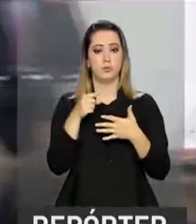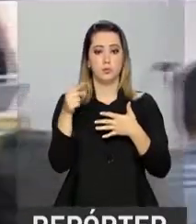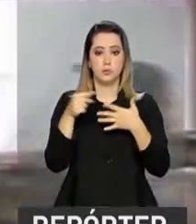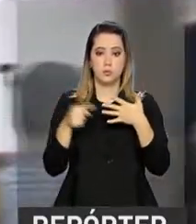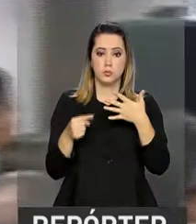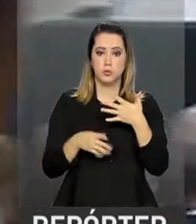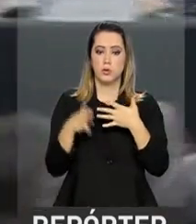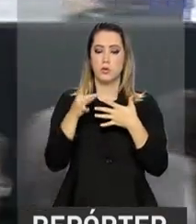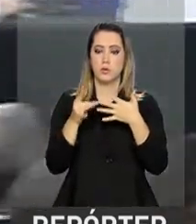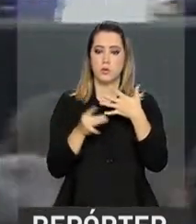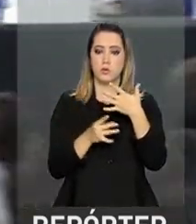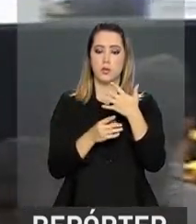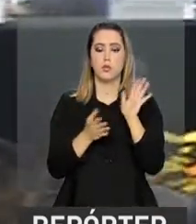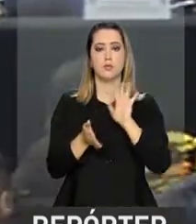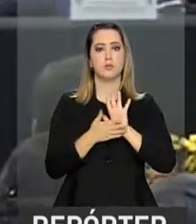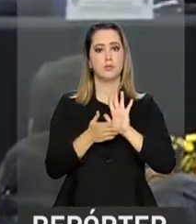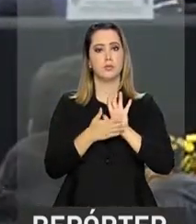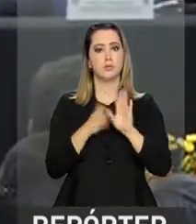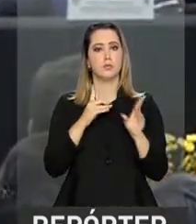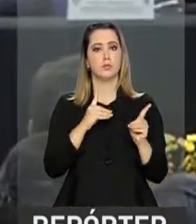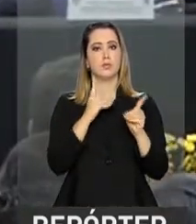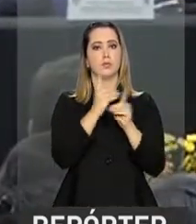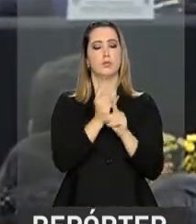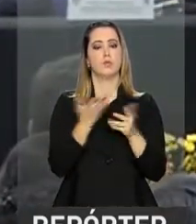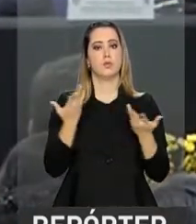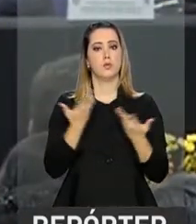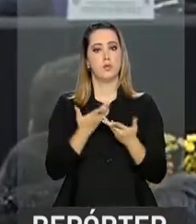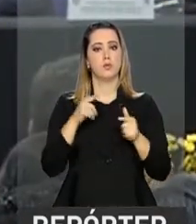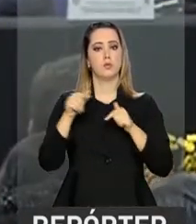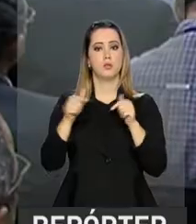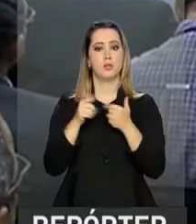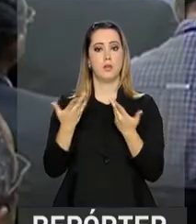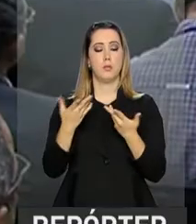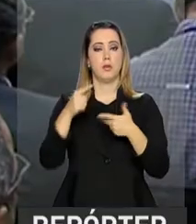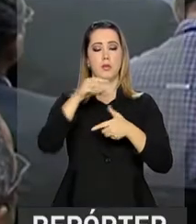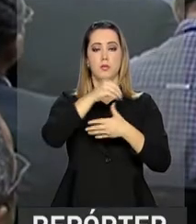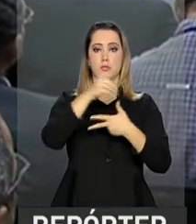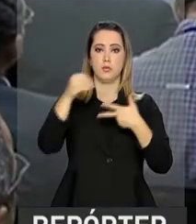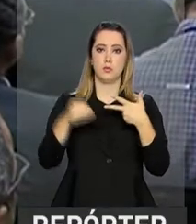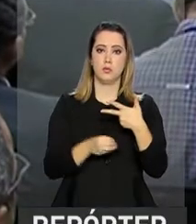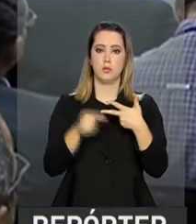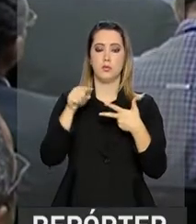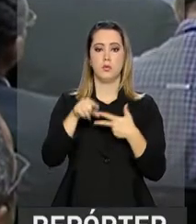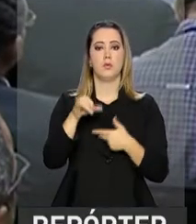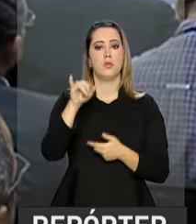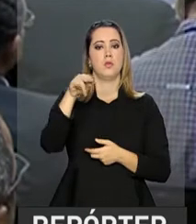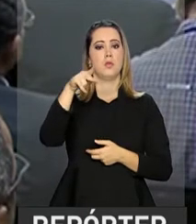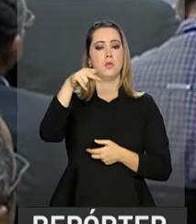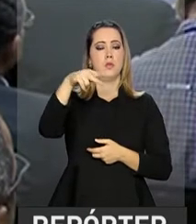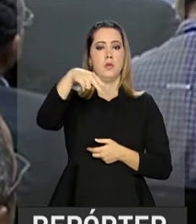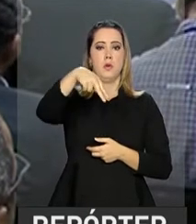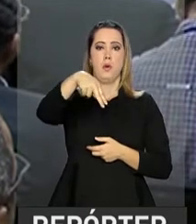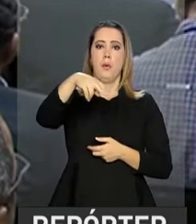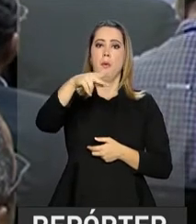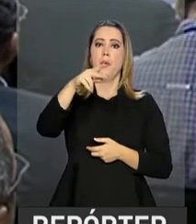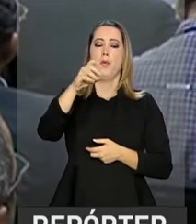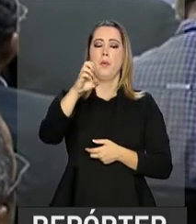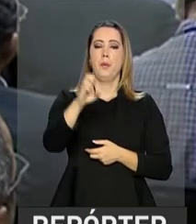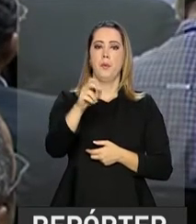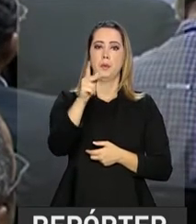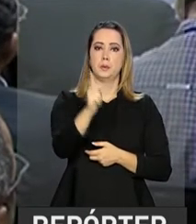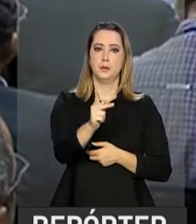foram apresentados durante o Encontro Nacional para o Alinhamento Operacional do Exame, realizado pelo Instituto Nacional de Estudos e Pesquisas